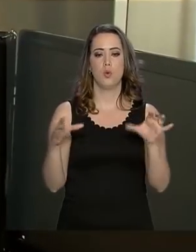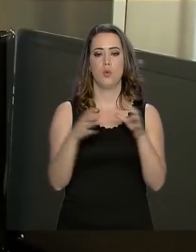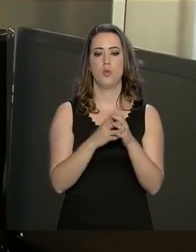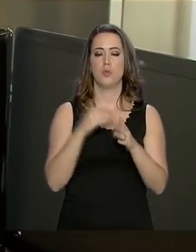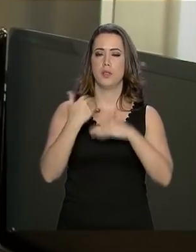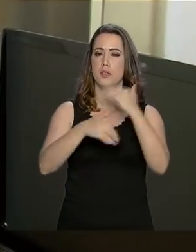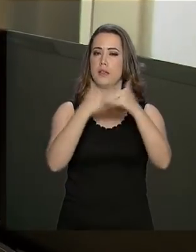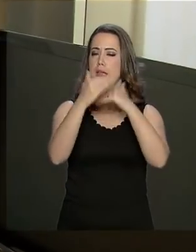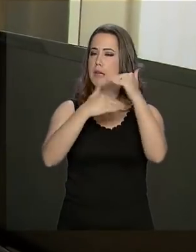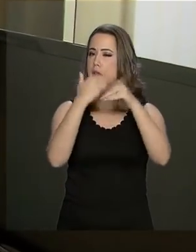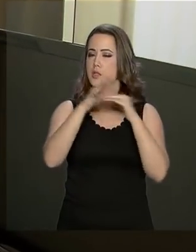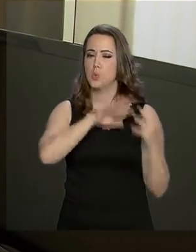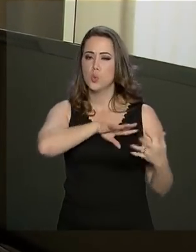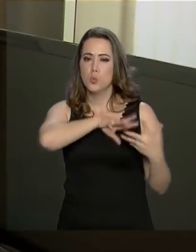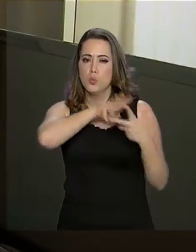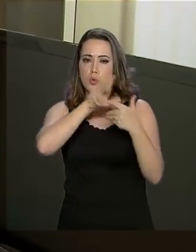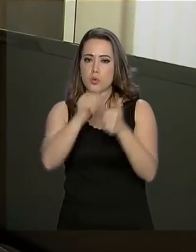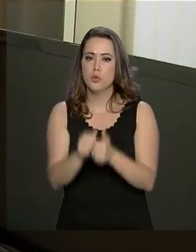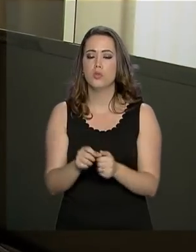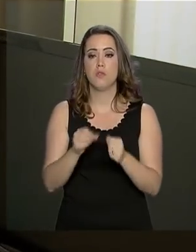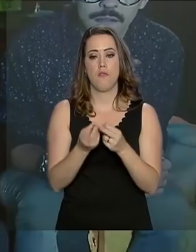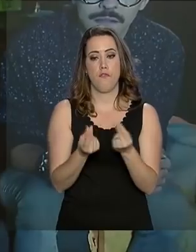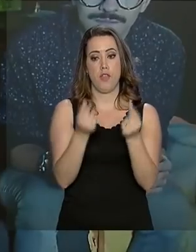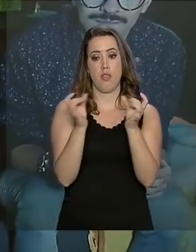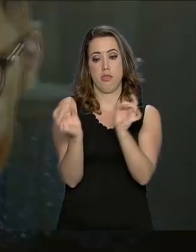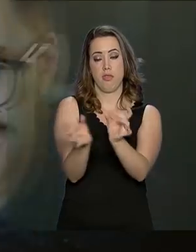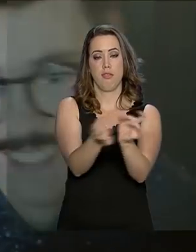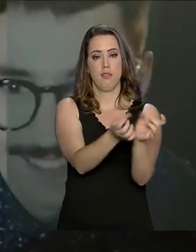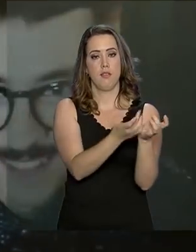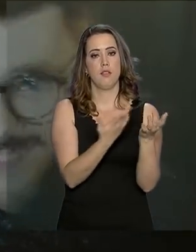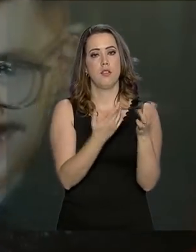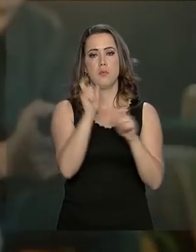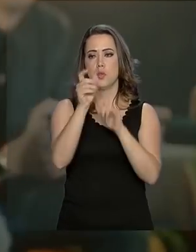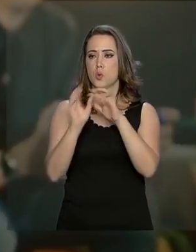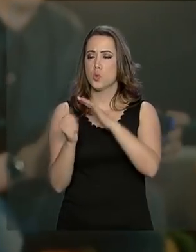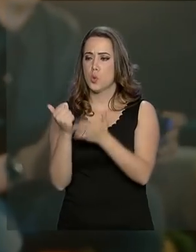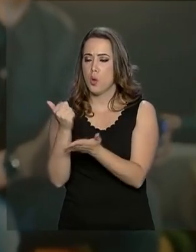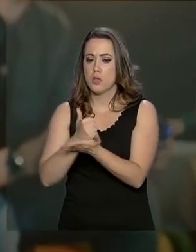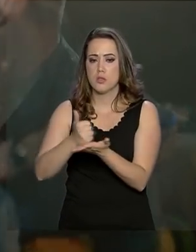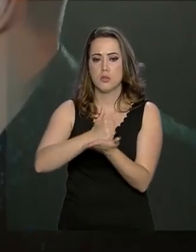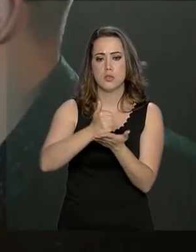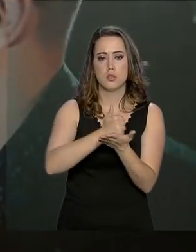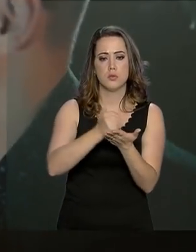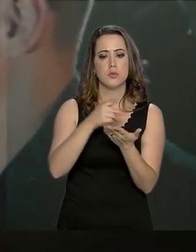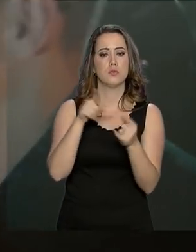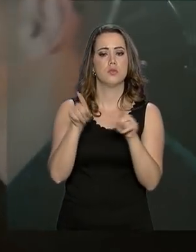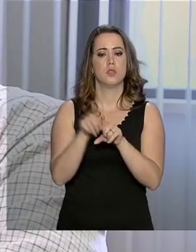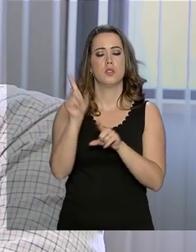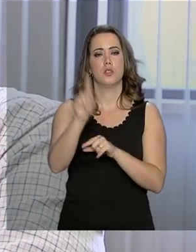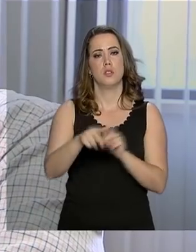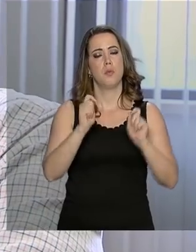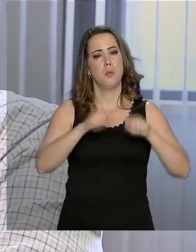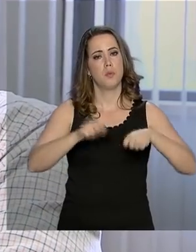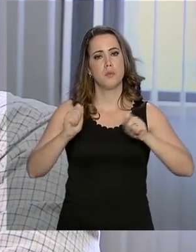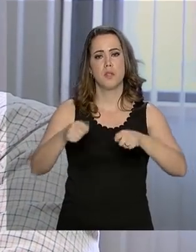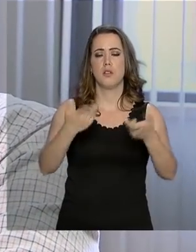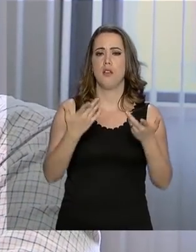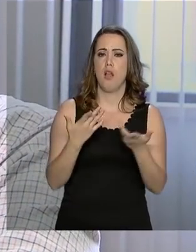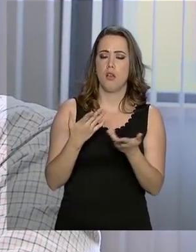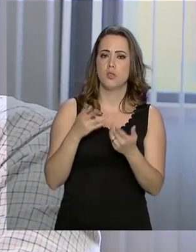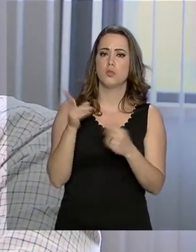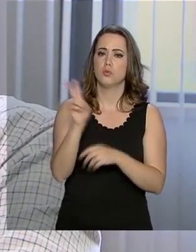cresce muito no mundo inteiro em termos de faturamento, em termos de jogadores e em termos de exploração, de possibilidades de